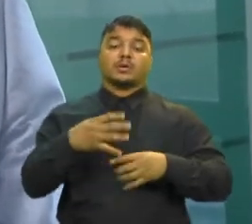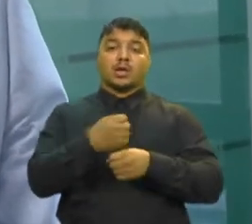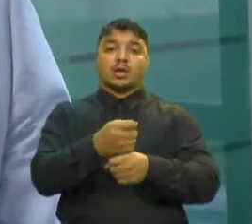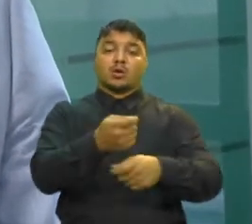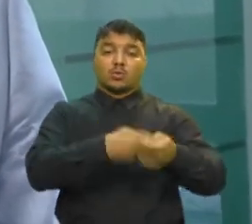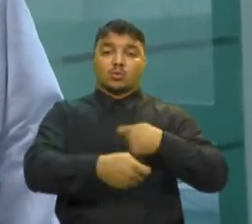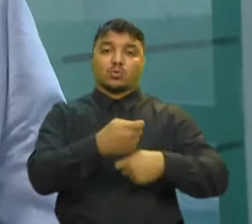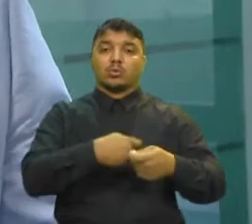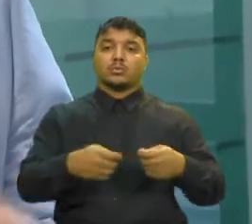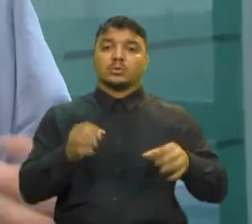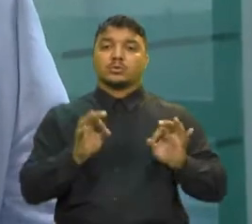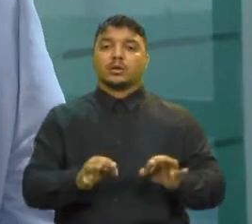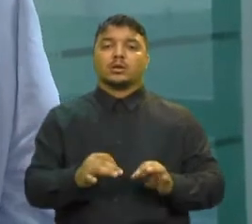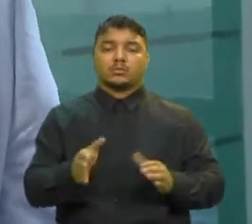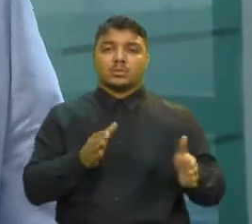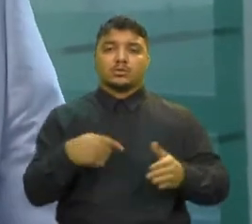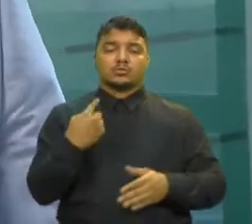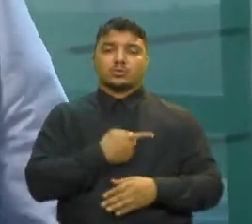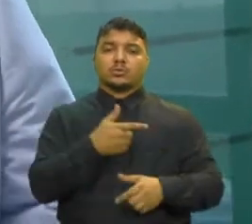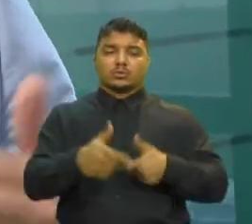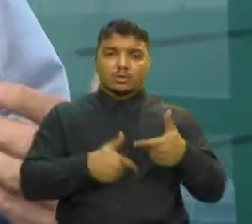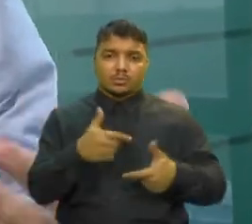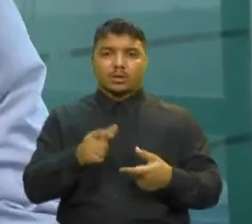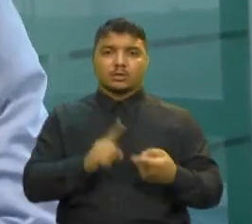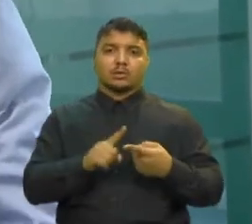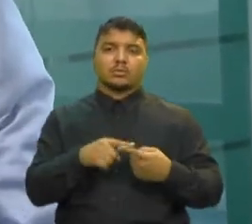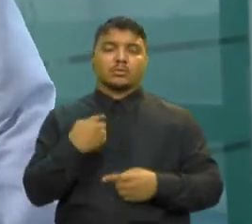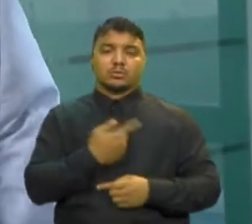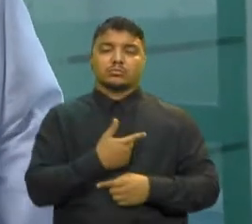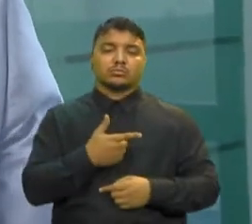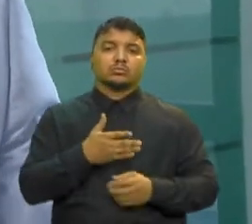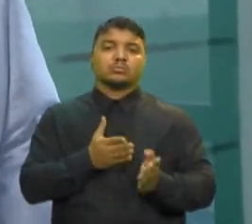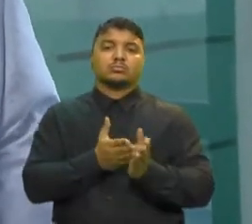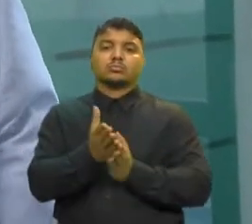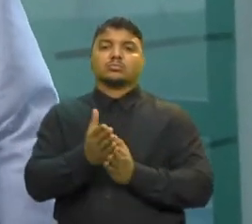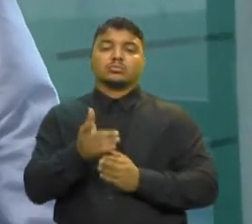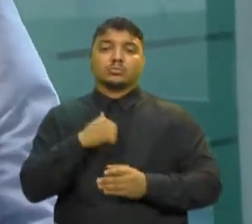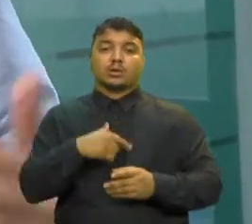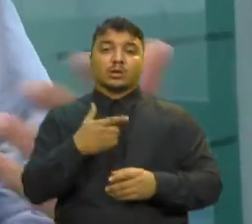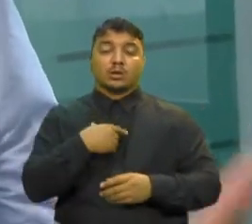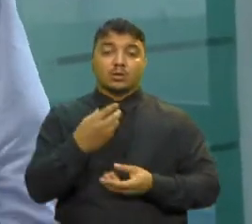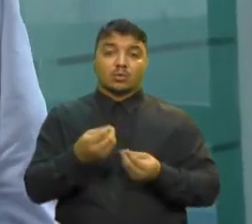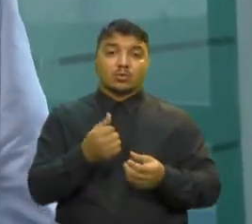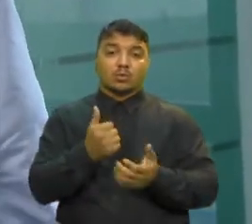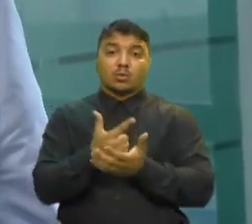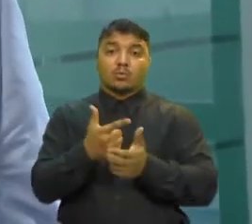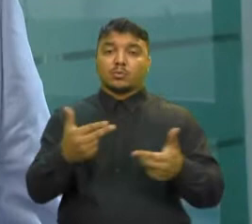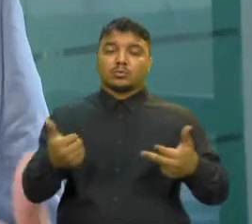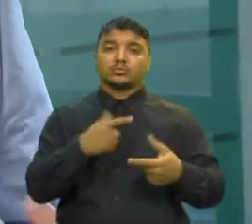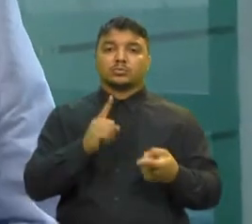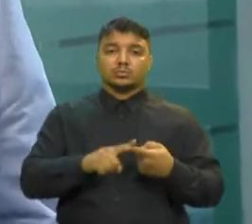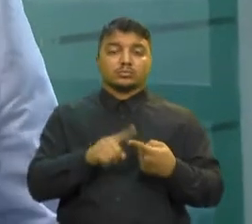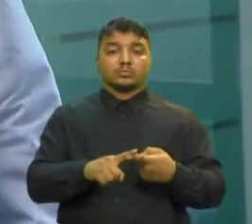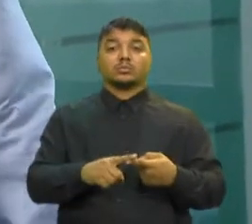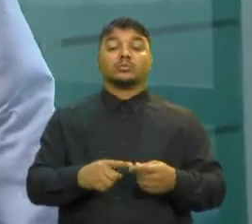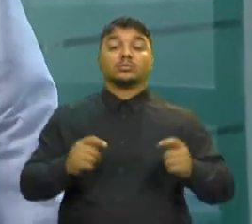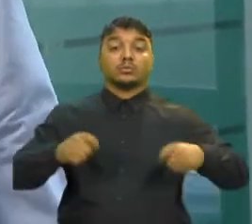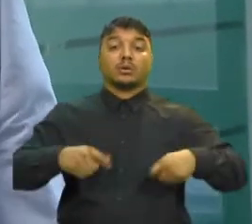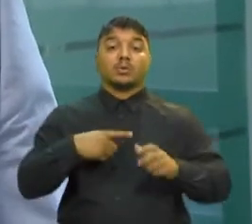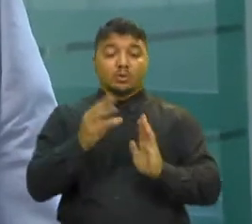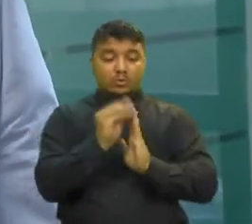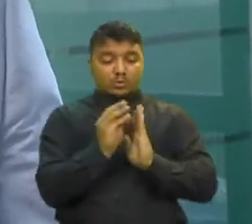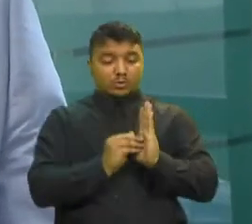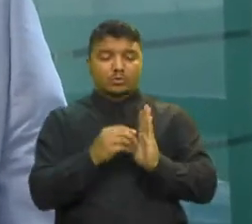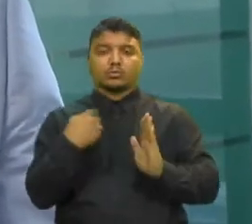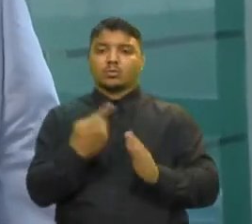durante o nosso trabalho Durante as nossas atividades de compras no supermercado E é esse conteúdo que